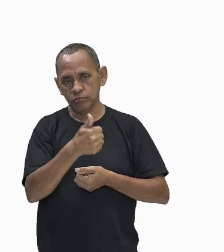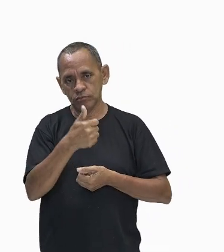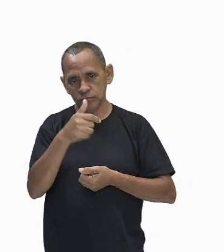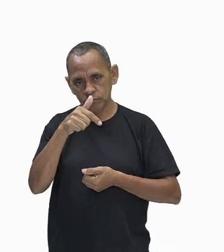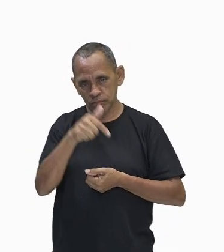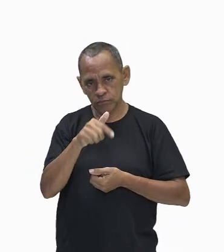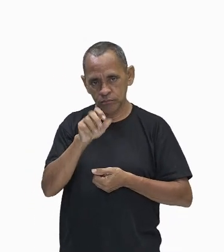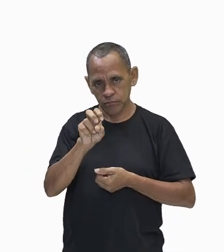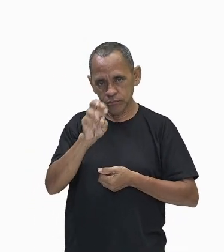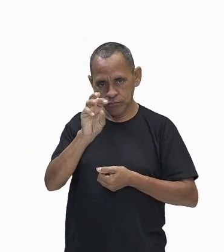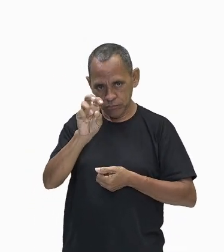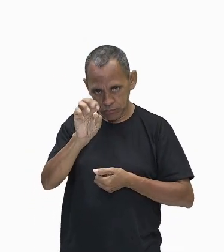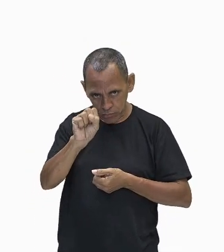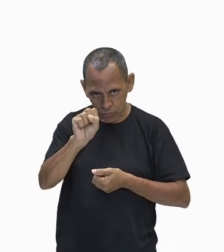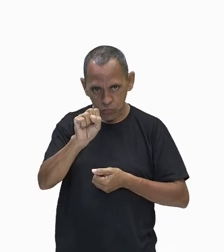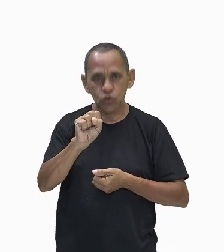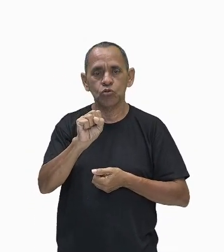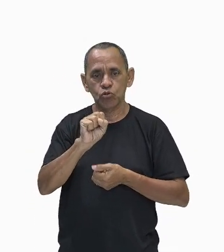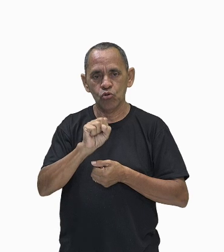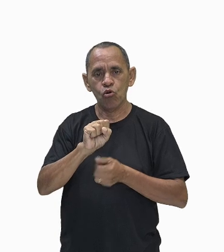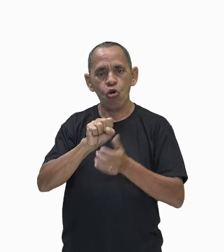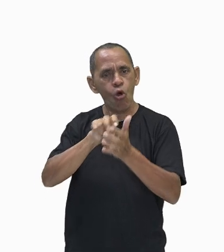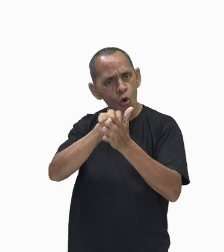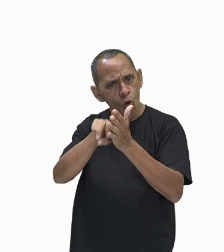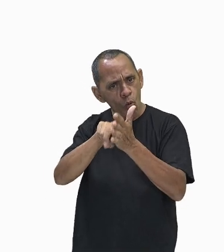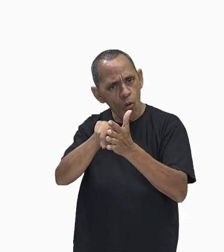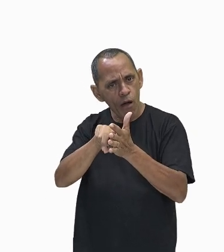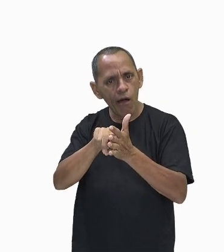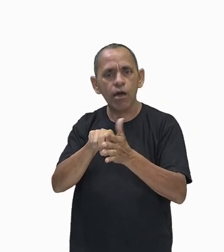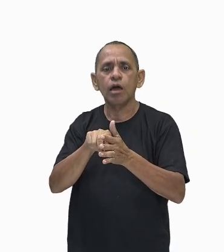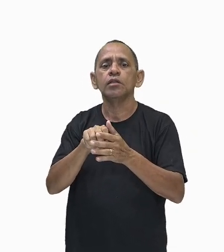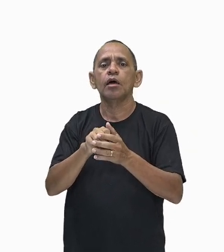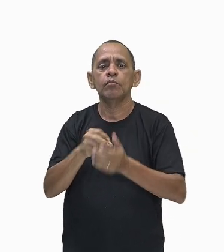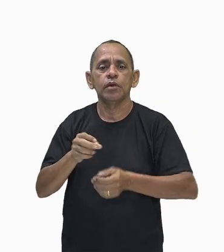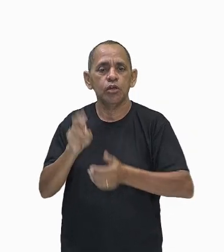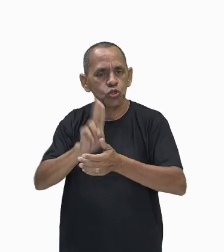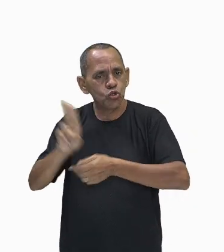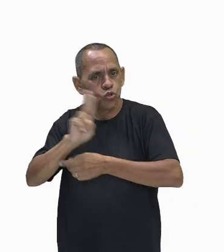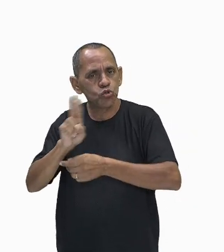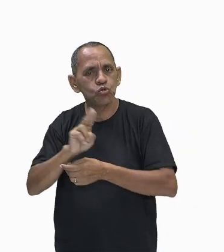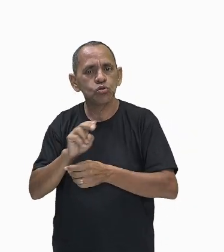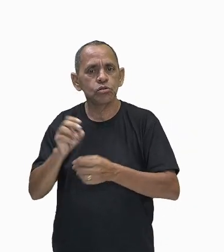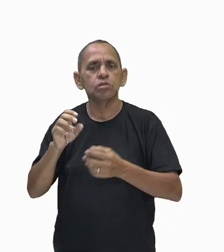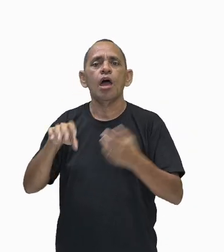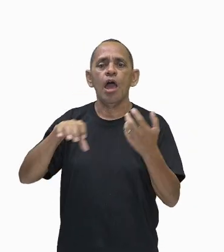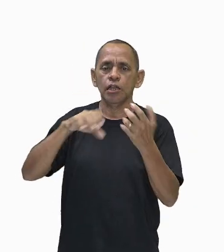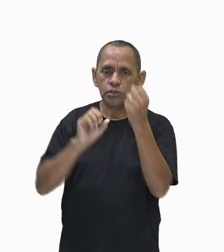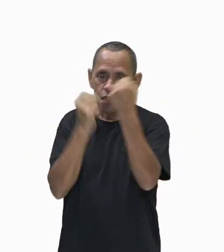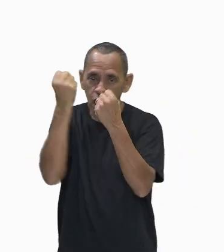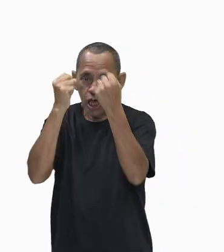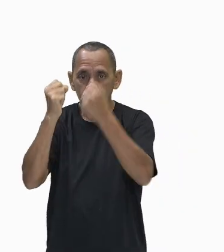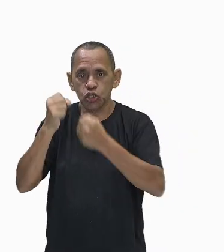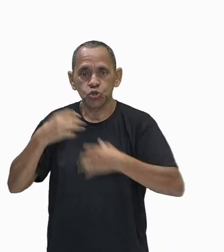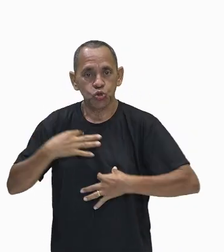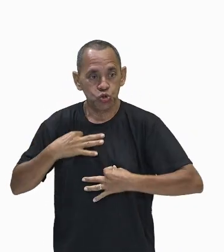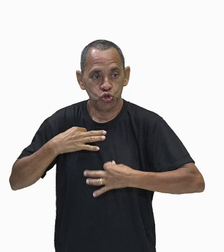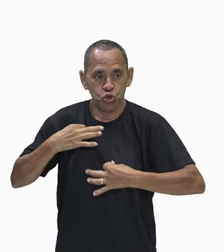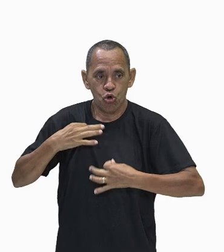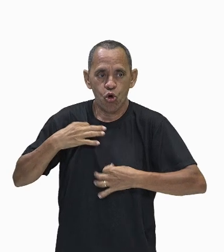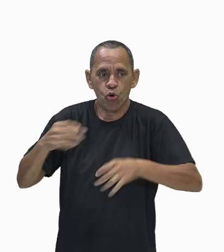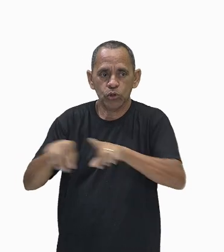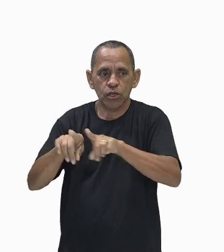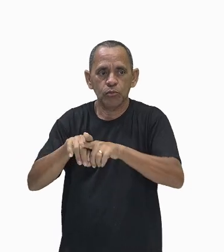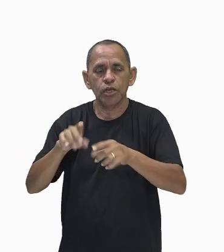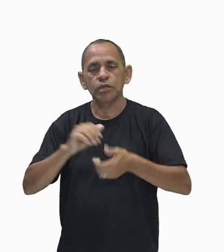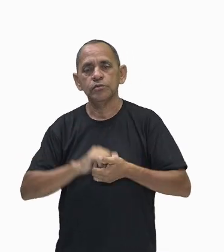passou a ser usado na indústria têxtil. E, posteriormente, galerinha, o motor a vapor também vai